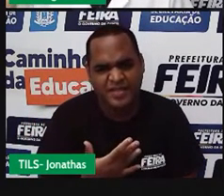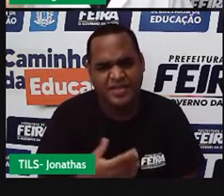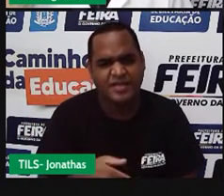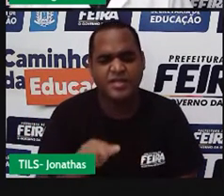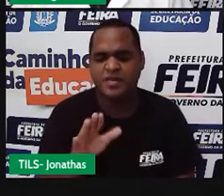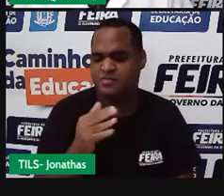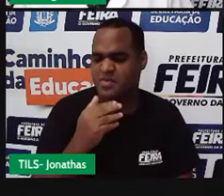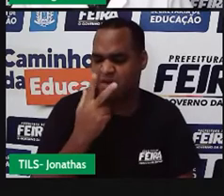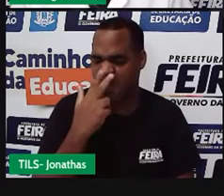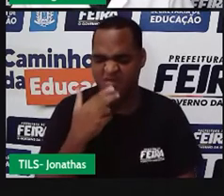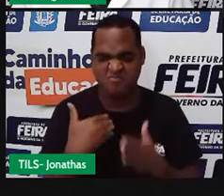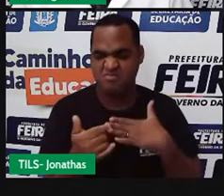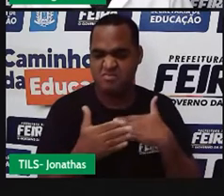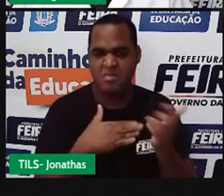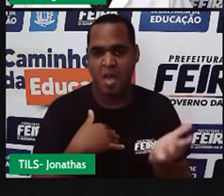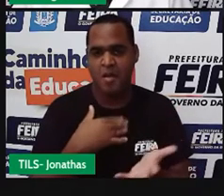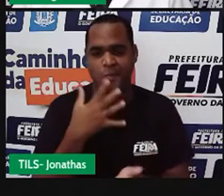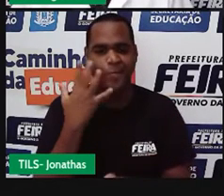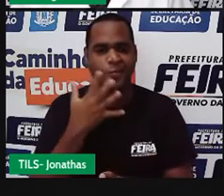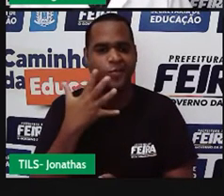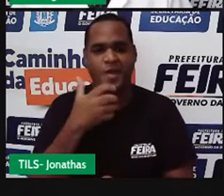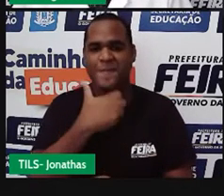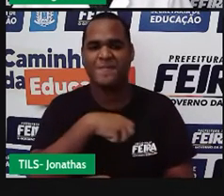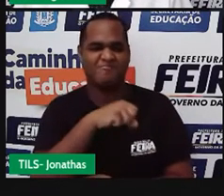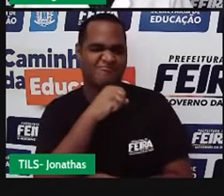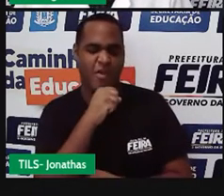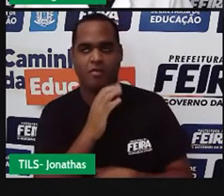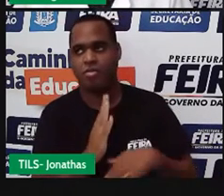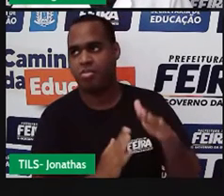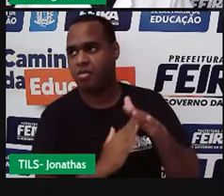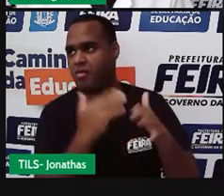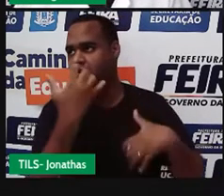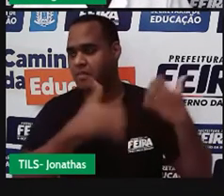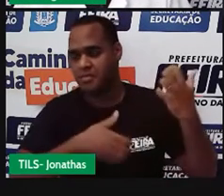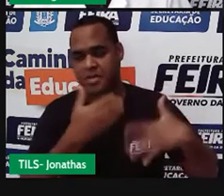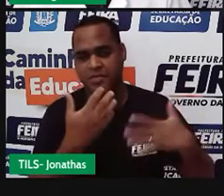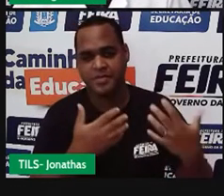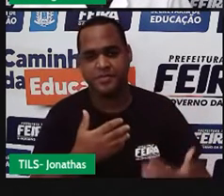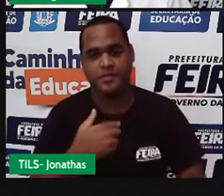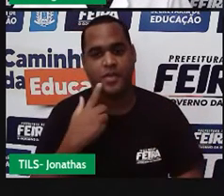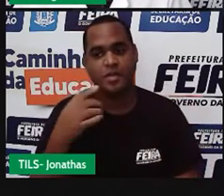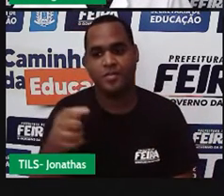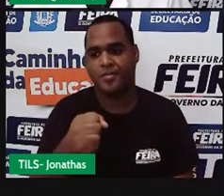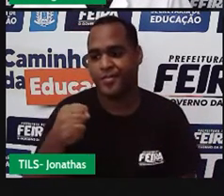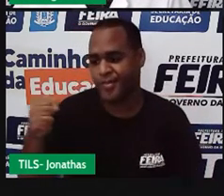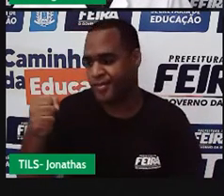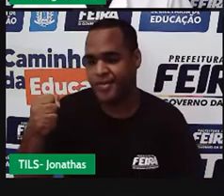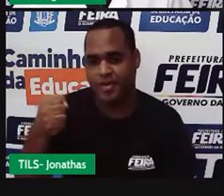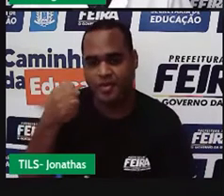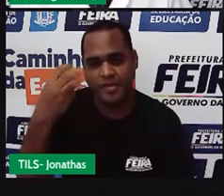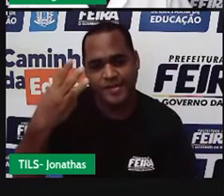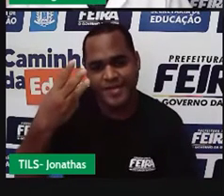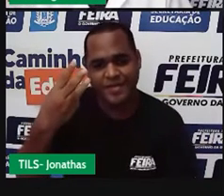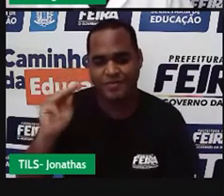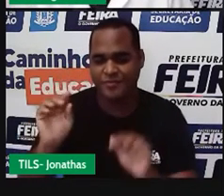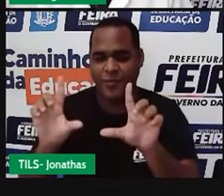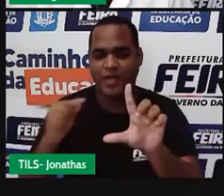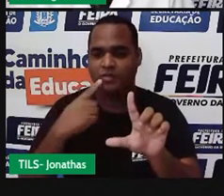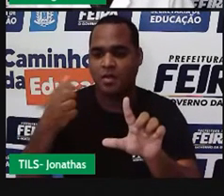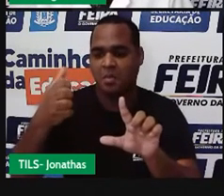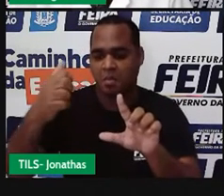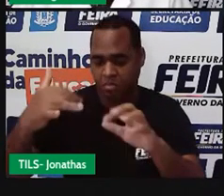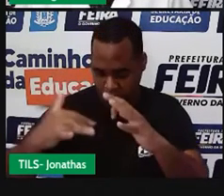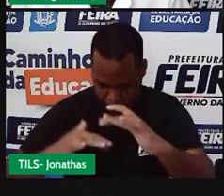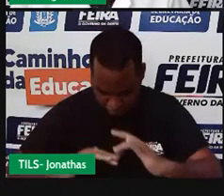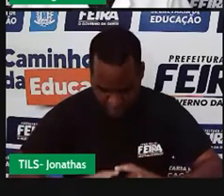meio nem aí, né? Mãe exagera. E aí, quando ele abre, no terceiro quadrinho, né? Cai um monte